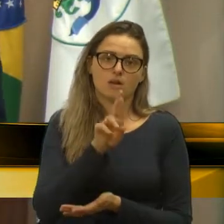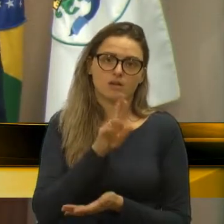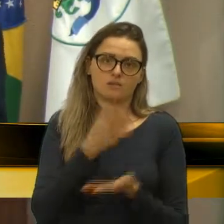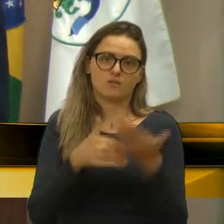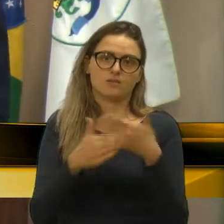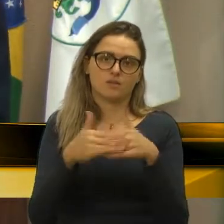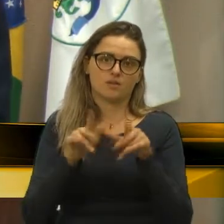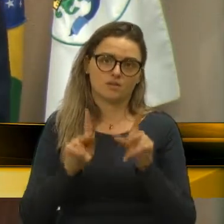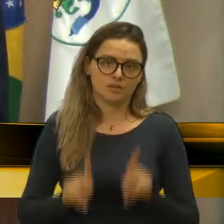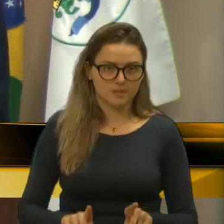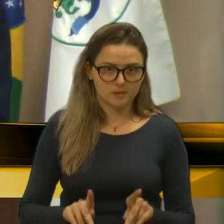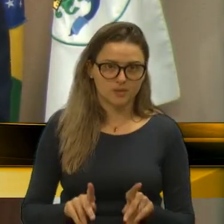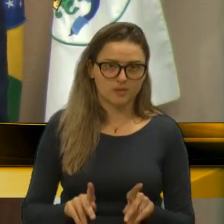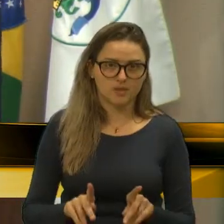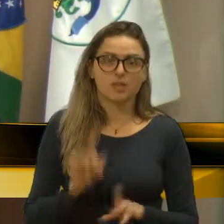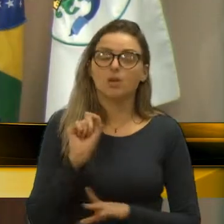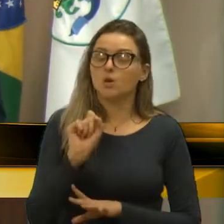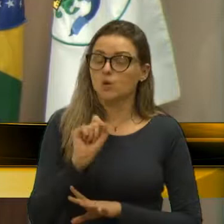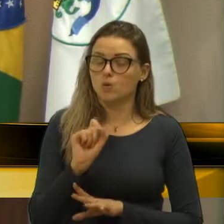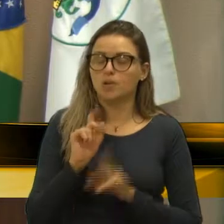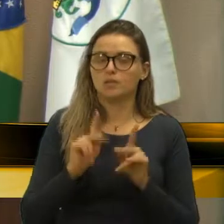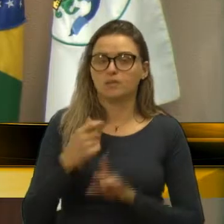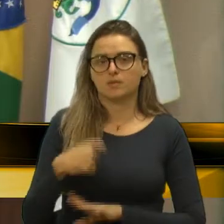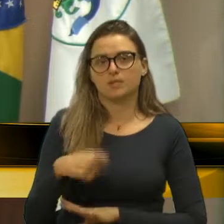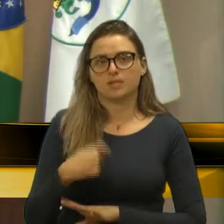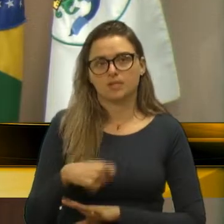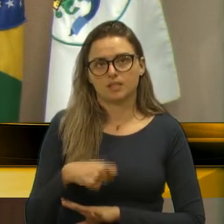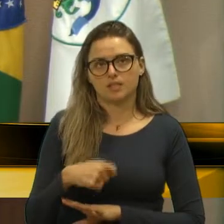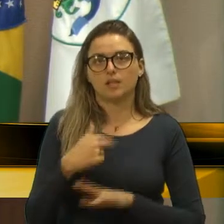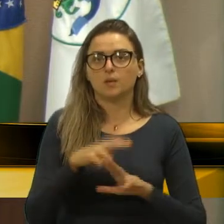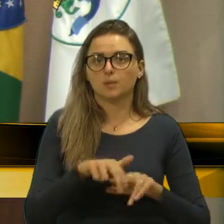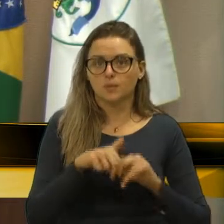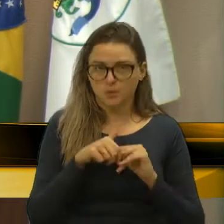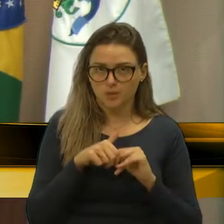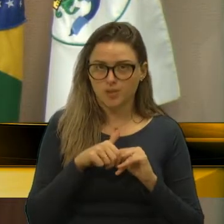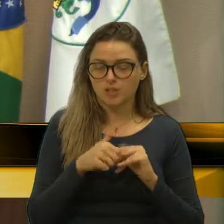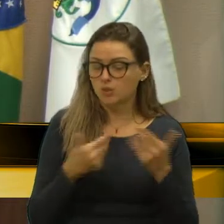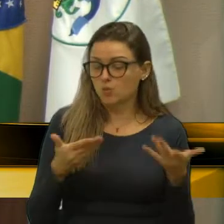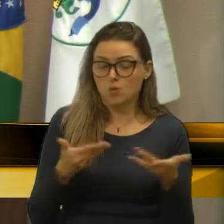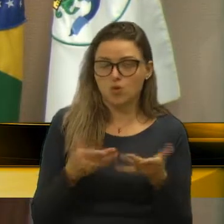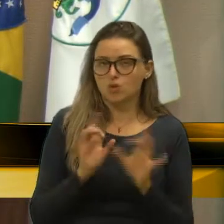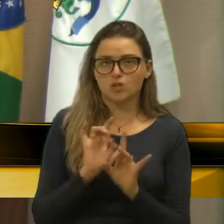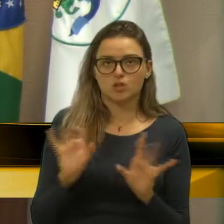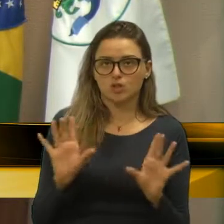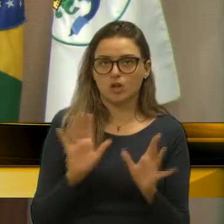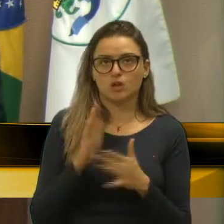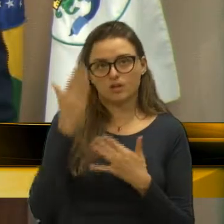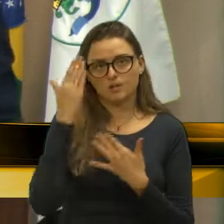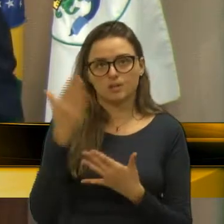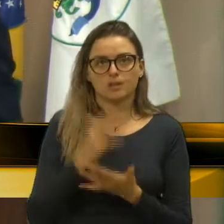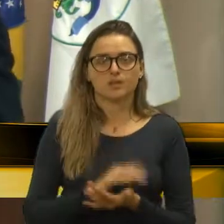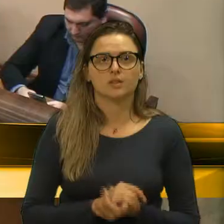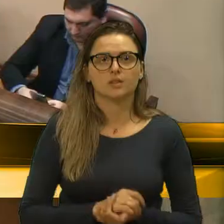que a população precisa e necessita. Para isso, era isso, Sr. Presidente, muito obrigado.